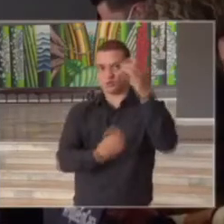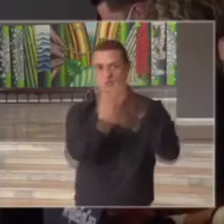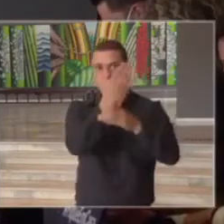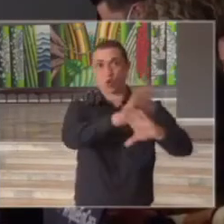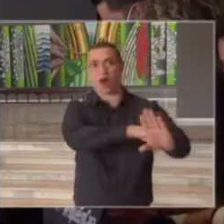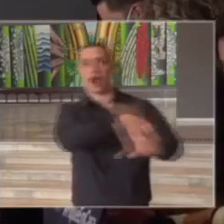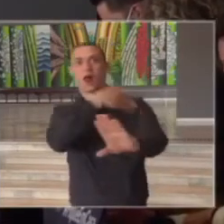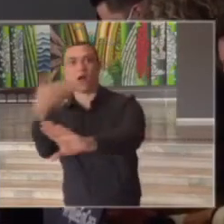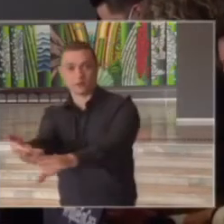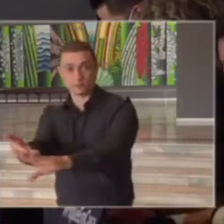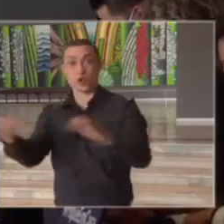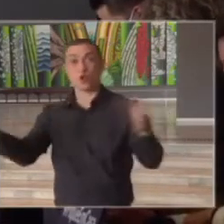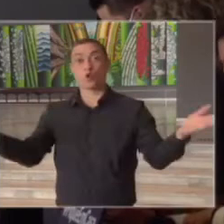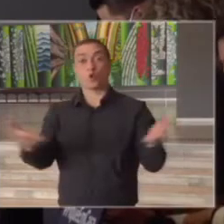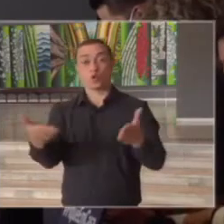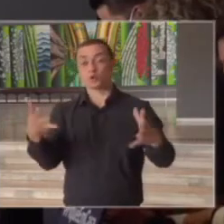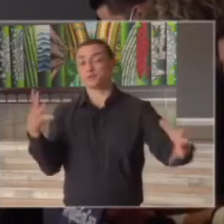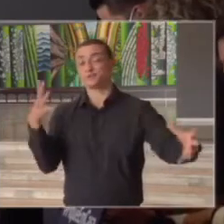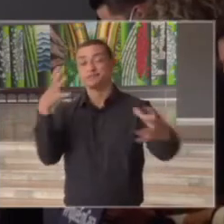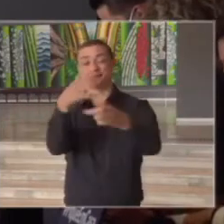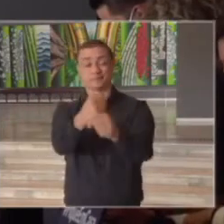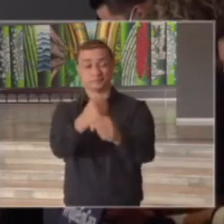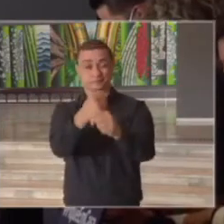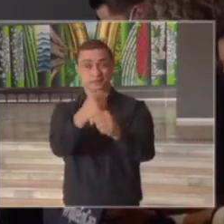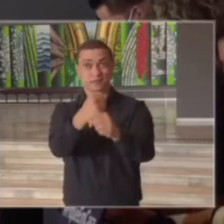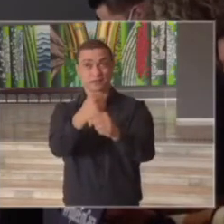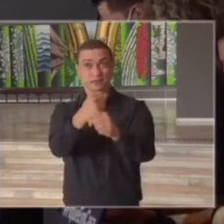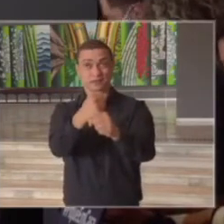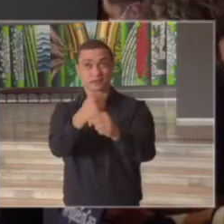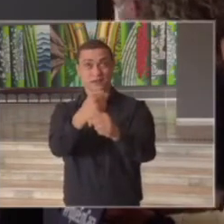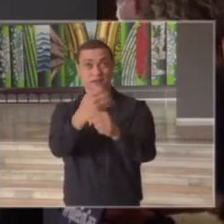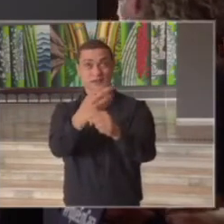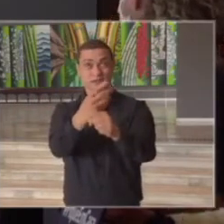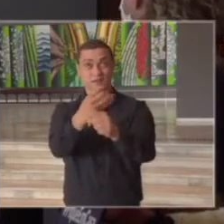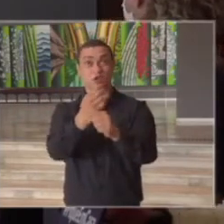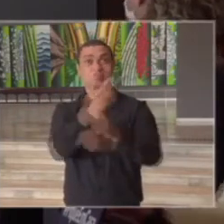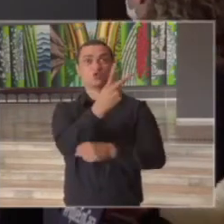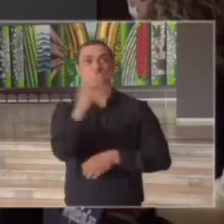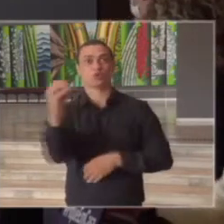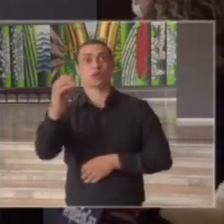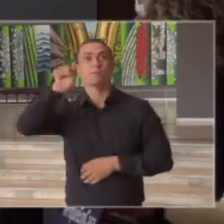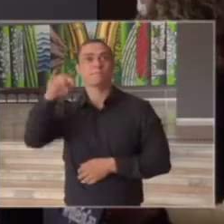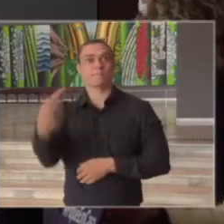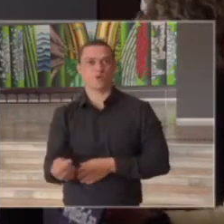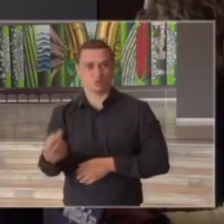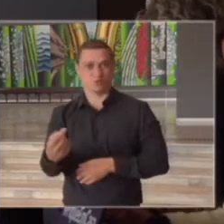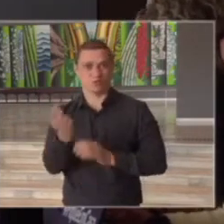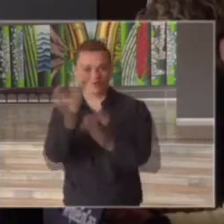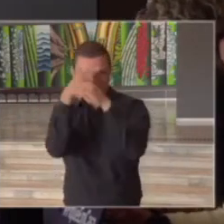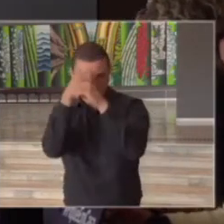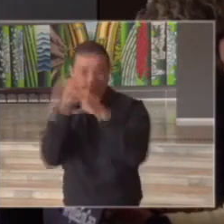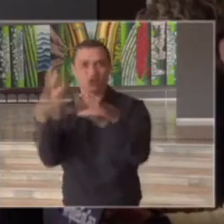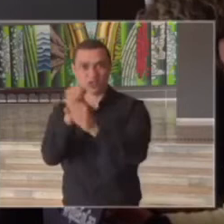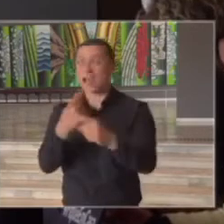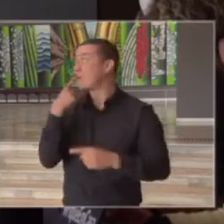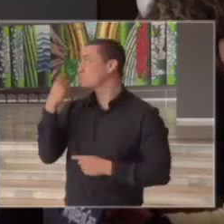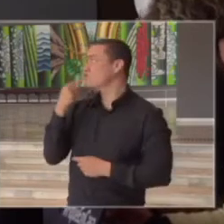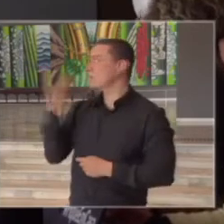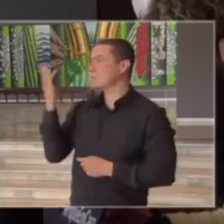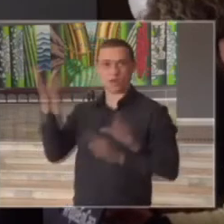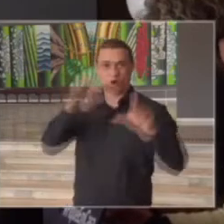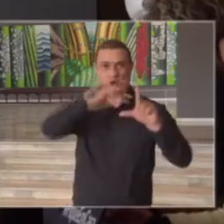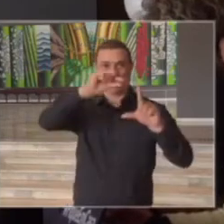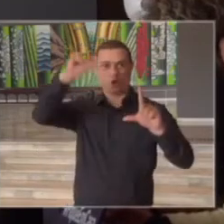então hoje nós já passamos de 200 mil testes e em vermelho ali tem o número de